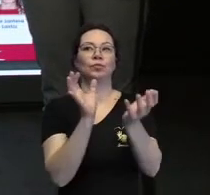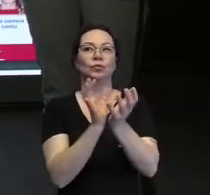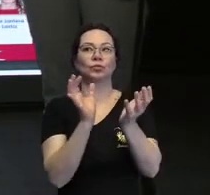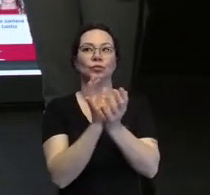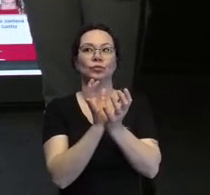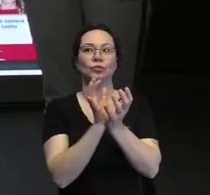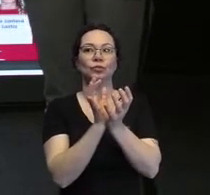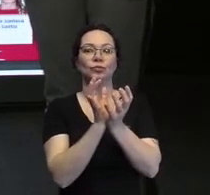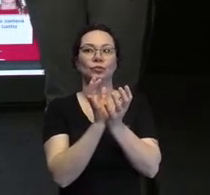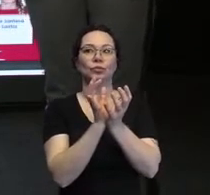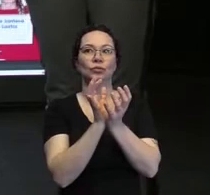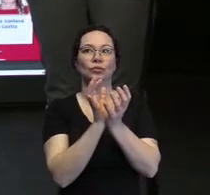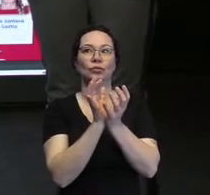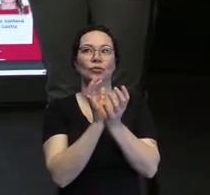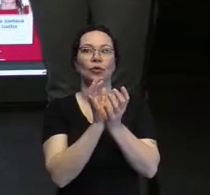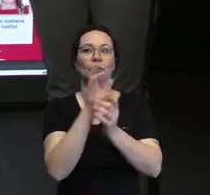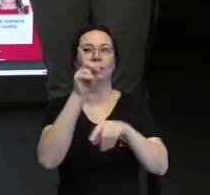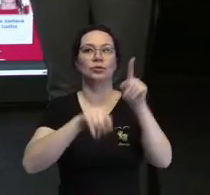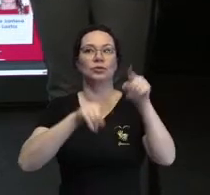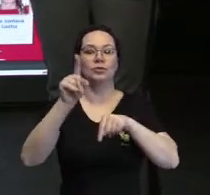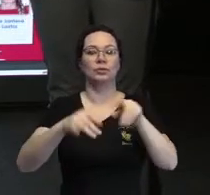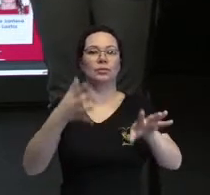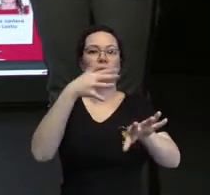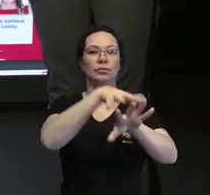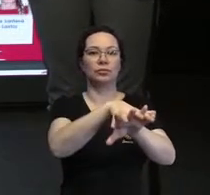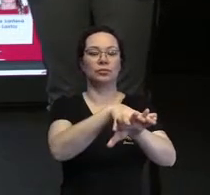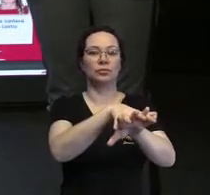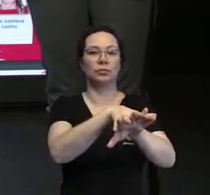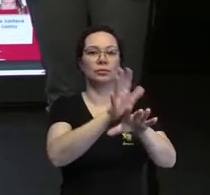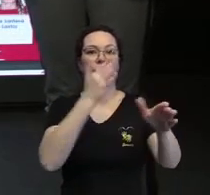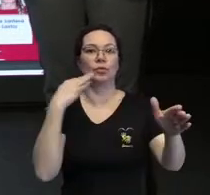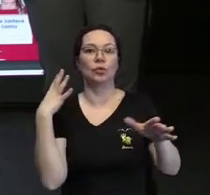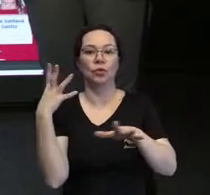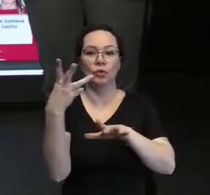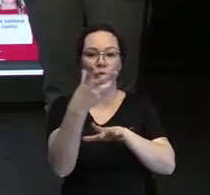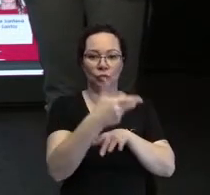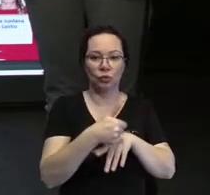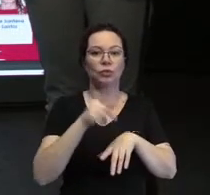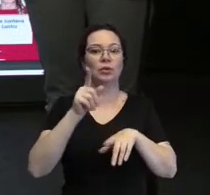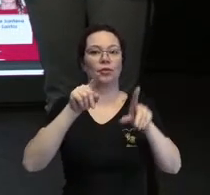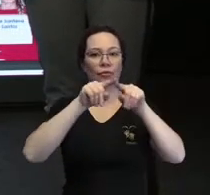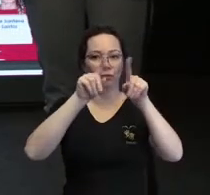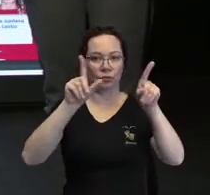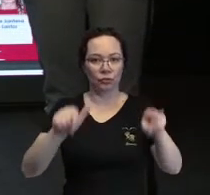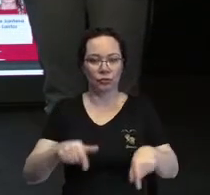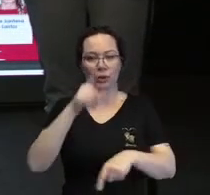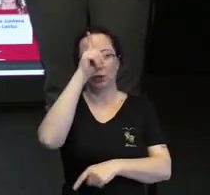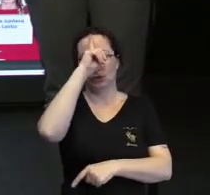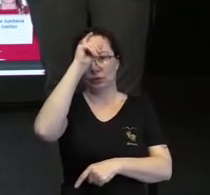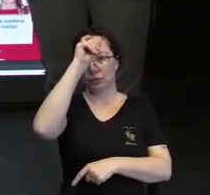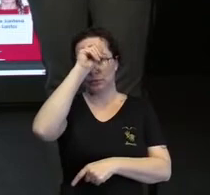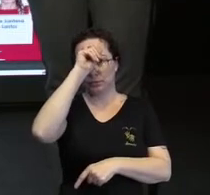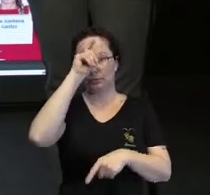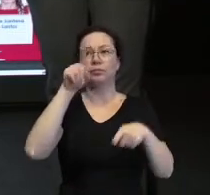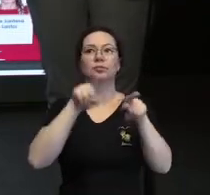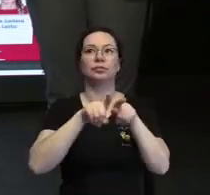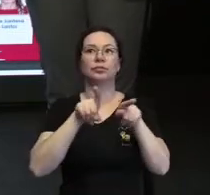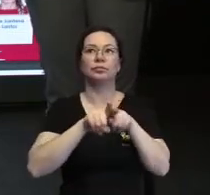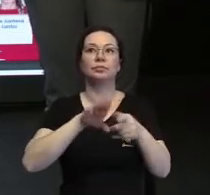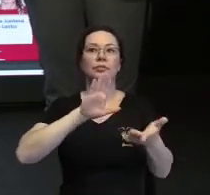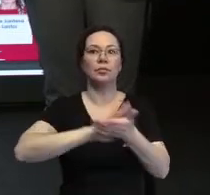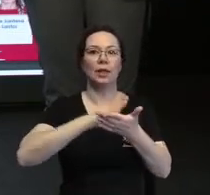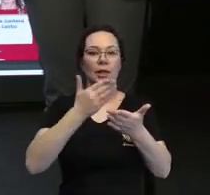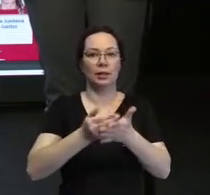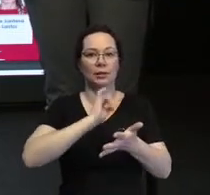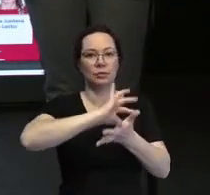afinidade da diversidade e inclusão. Todos são colaboradores Einstein inclusive a intérprete